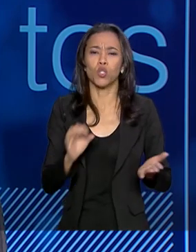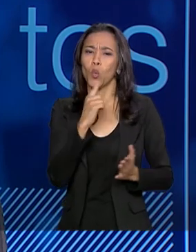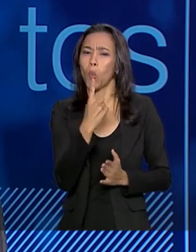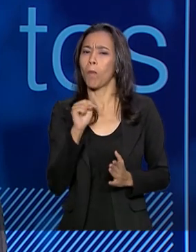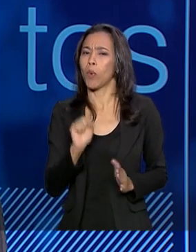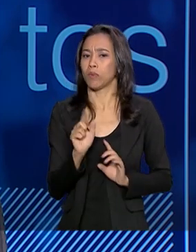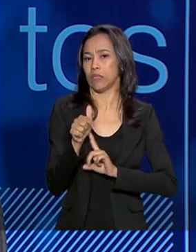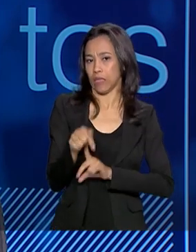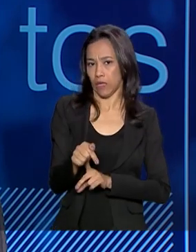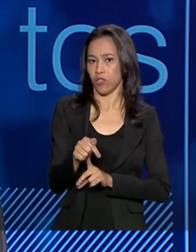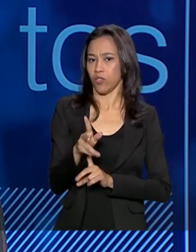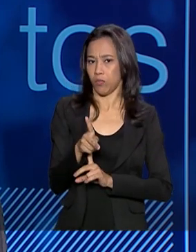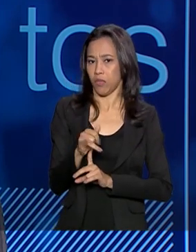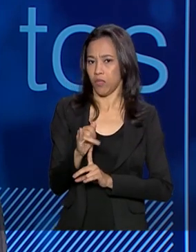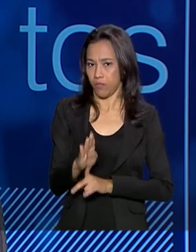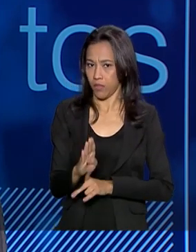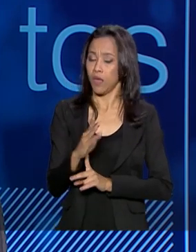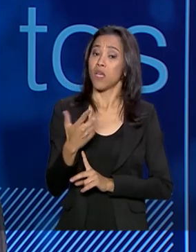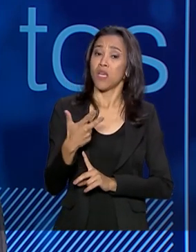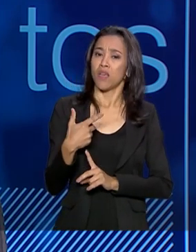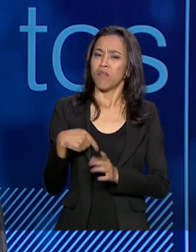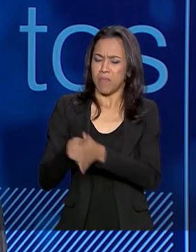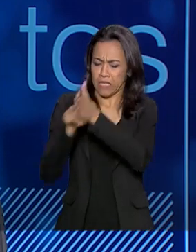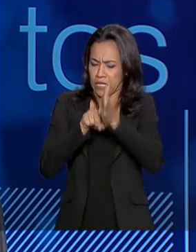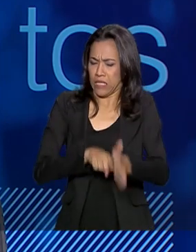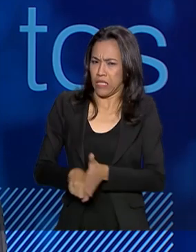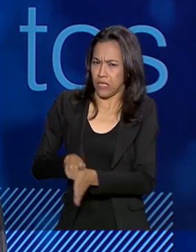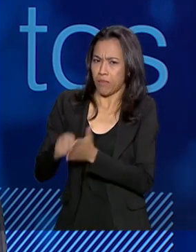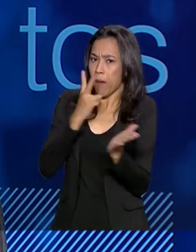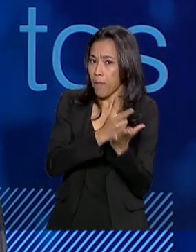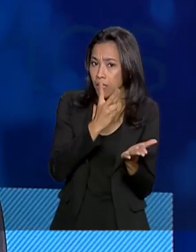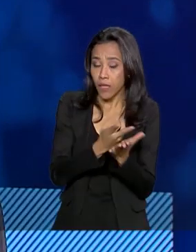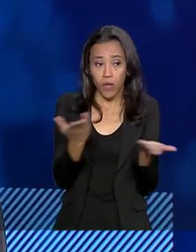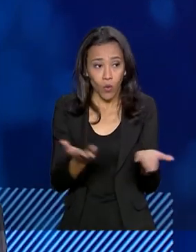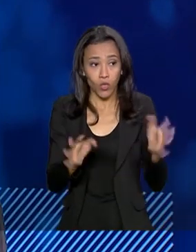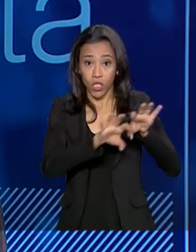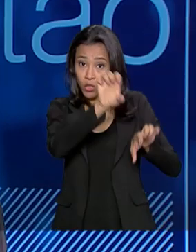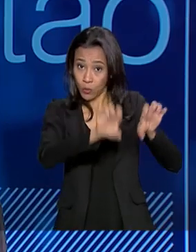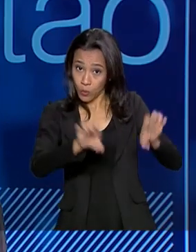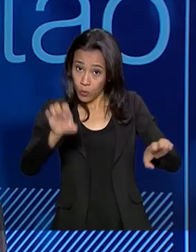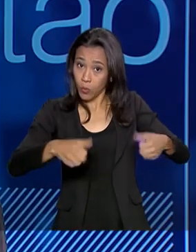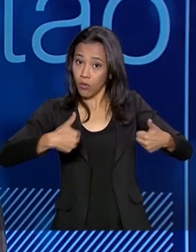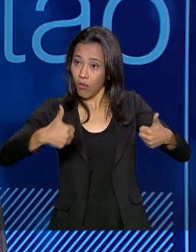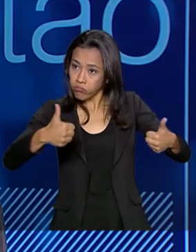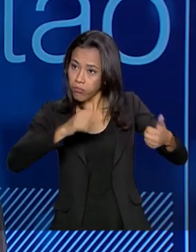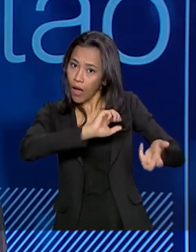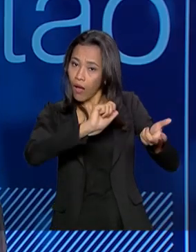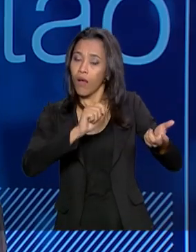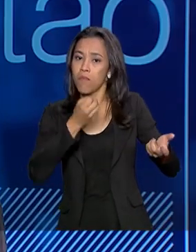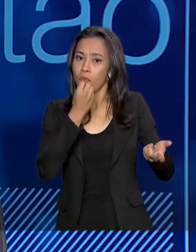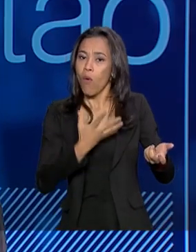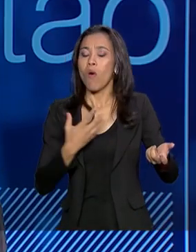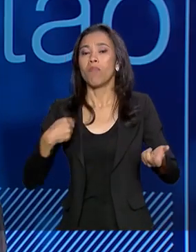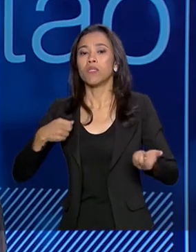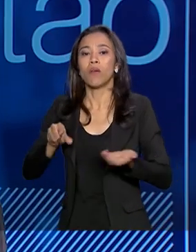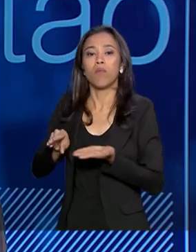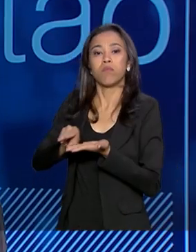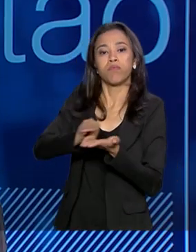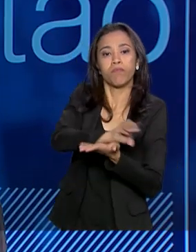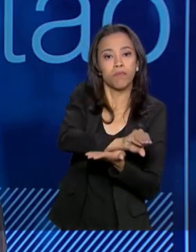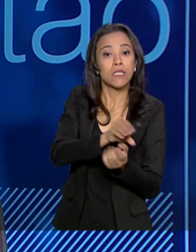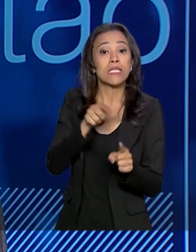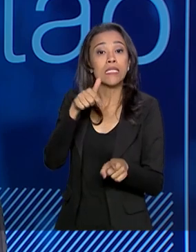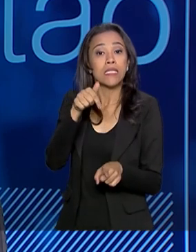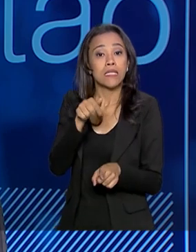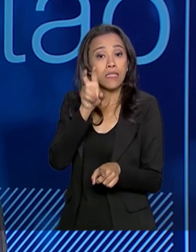,7. Tem estudos que mostram que só para manter a infraestrutura que nós temos hoje em condições adequadas, a gente teria que estar investindo na casa de 5